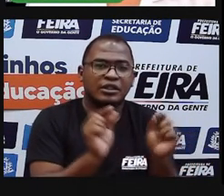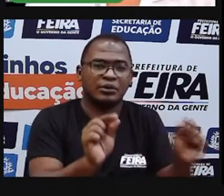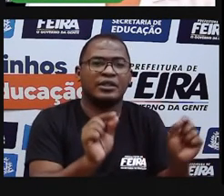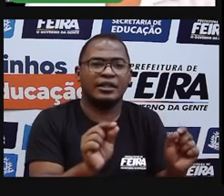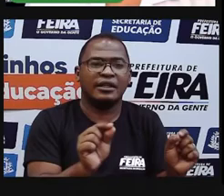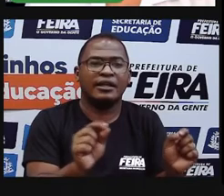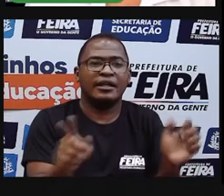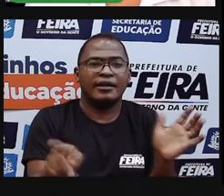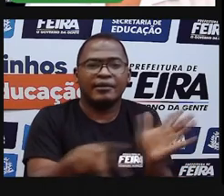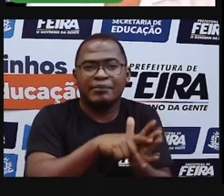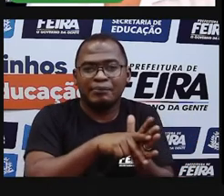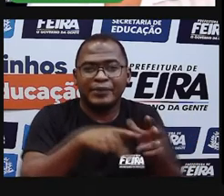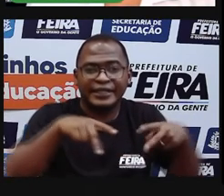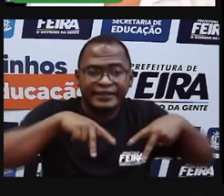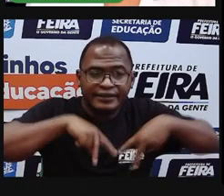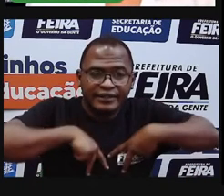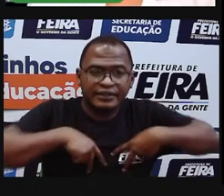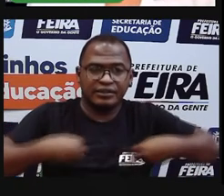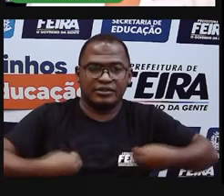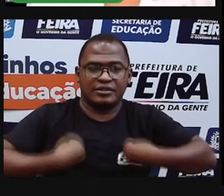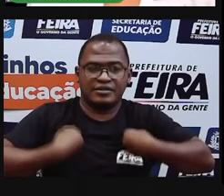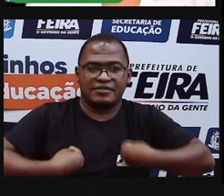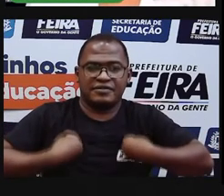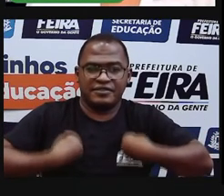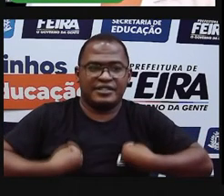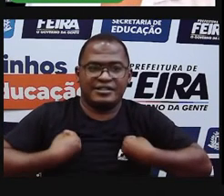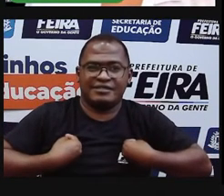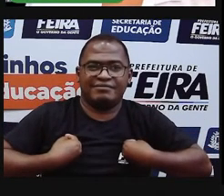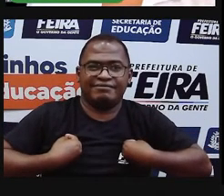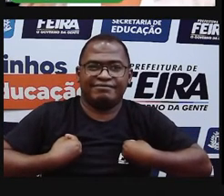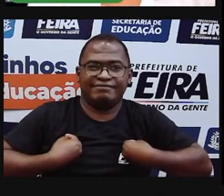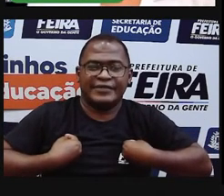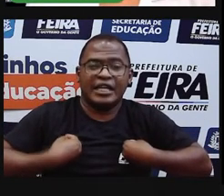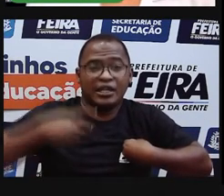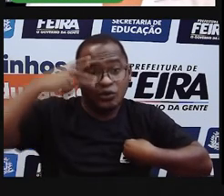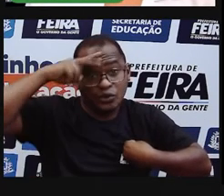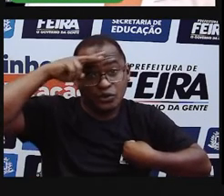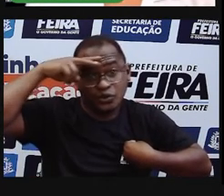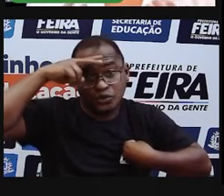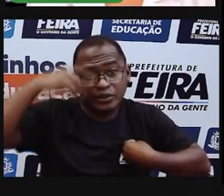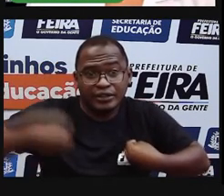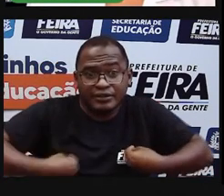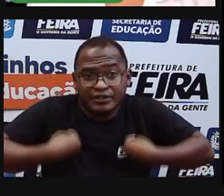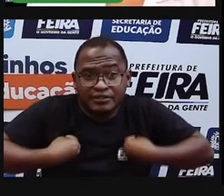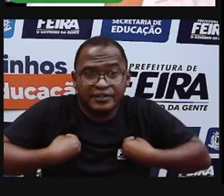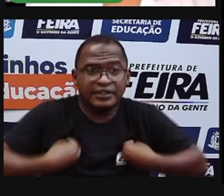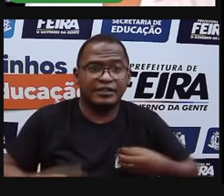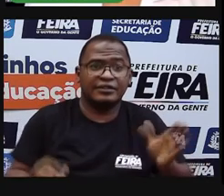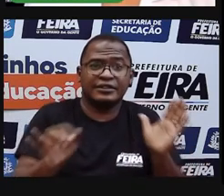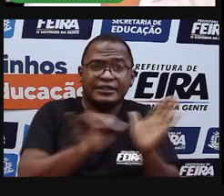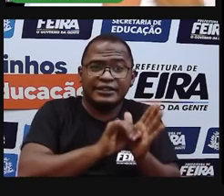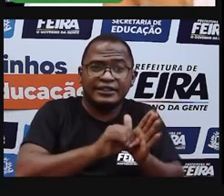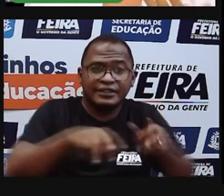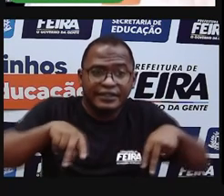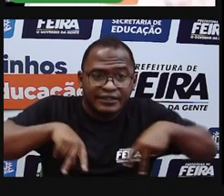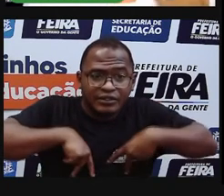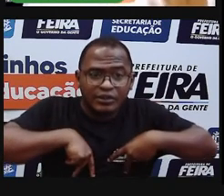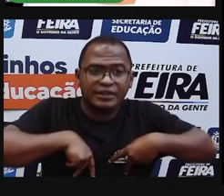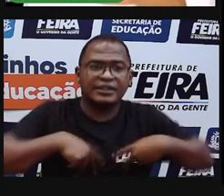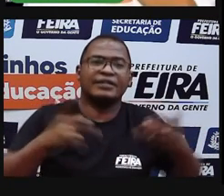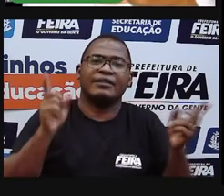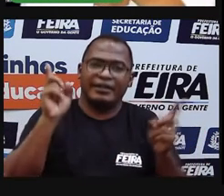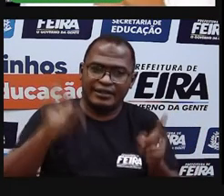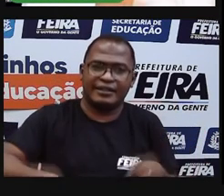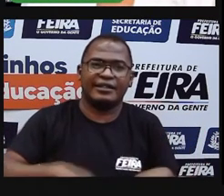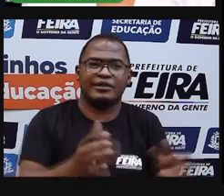parte da nossa vida. É o que faz parte da nossa história. É o que faz parte da nossa identidade. Então, qual foi o